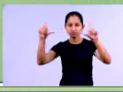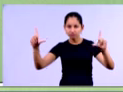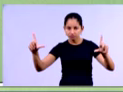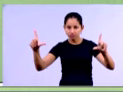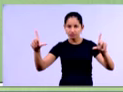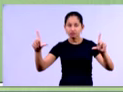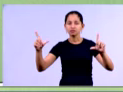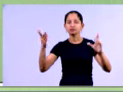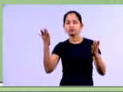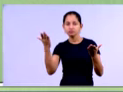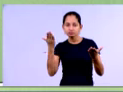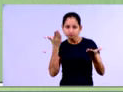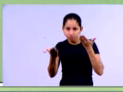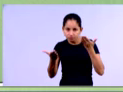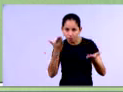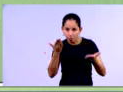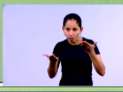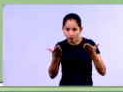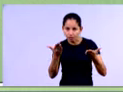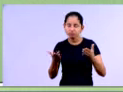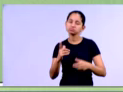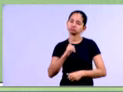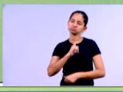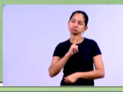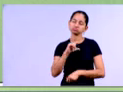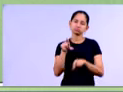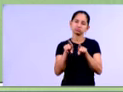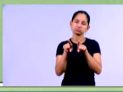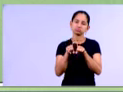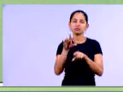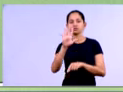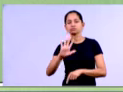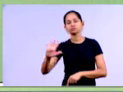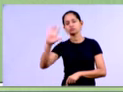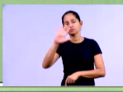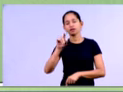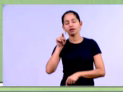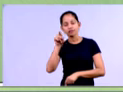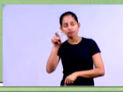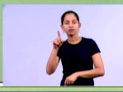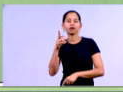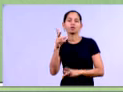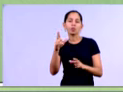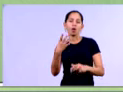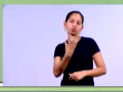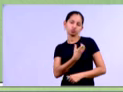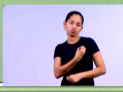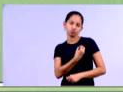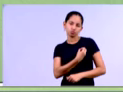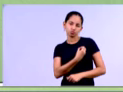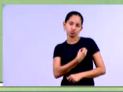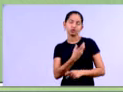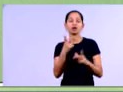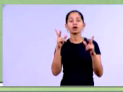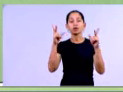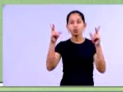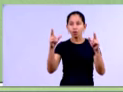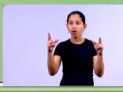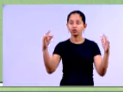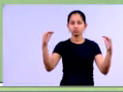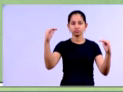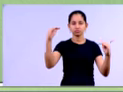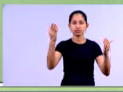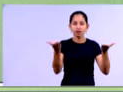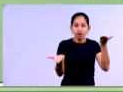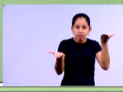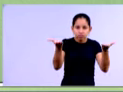balanço aqui do lado, né, nós vamos ter aqui, né, o total do passivo é o mesmo total do ativo, né, gente? Vocês sabem disso, tem que fechar o